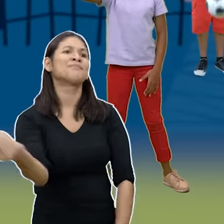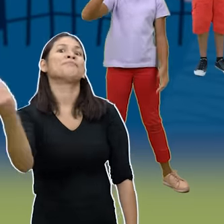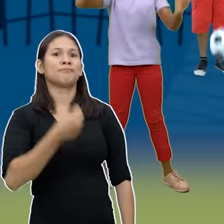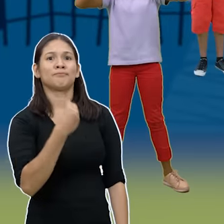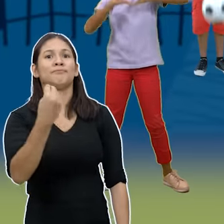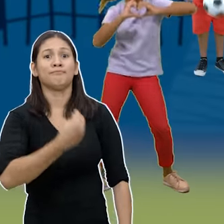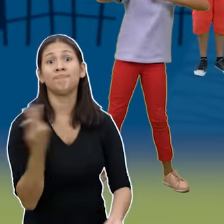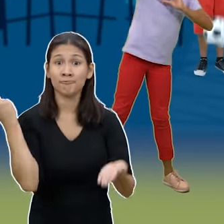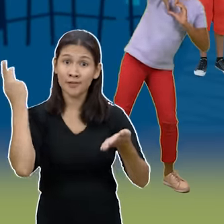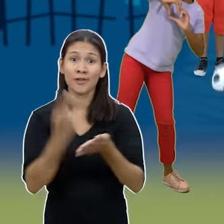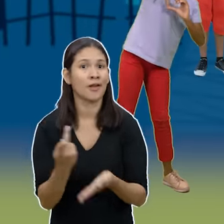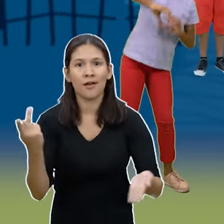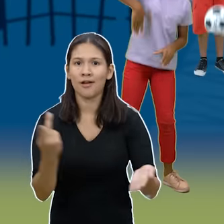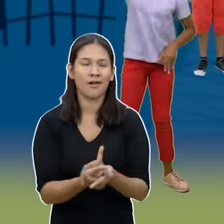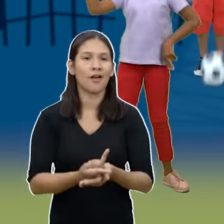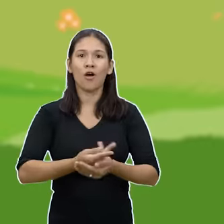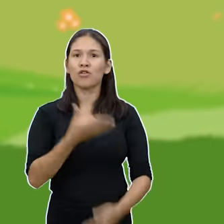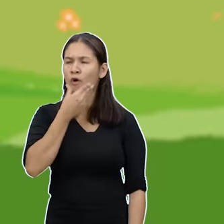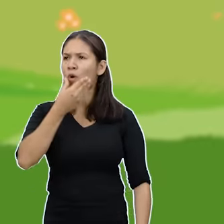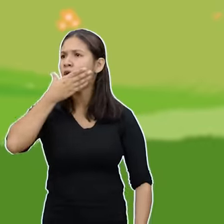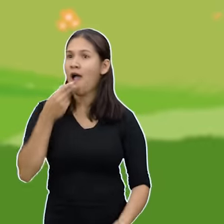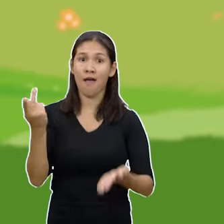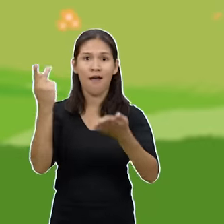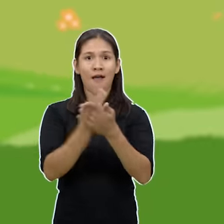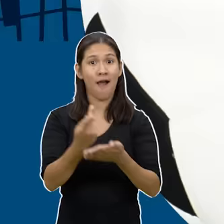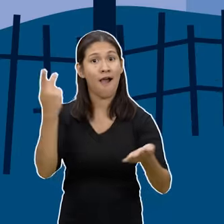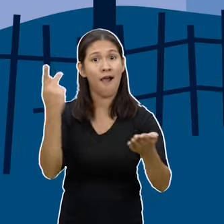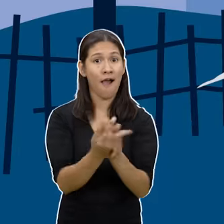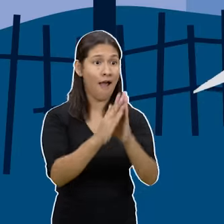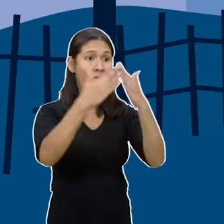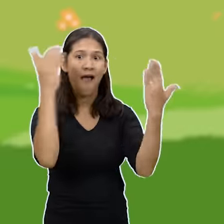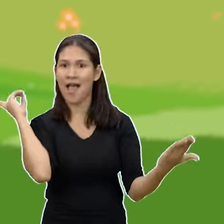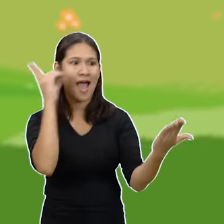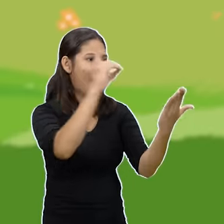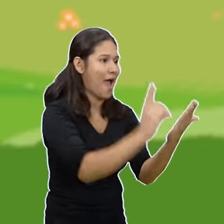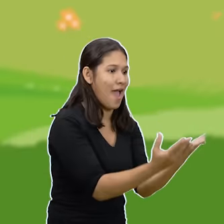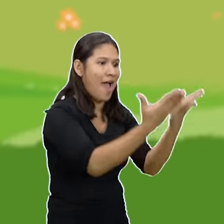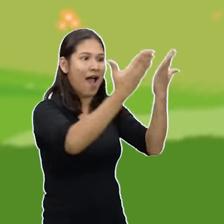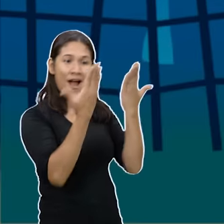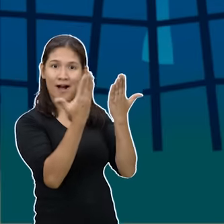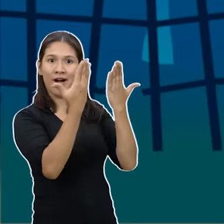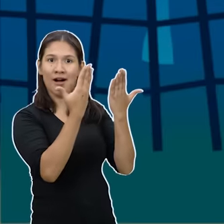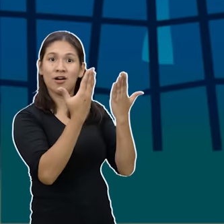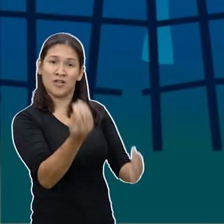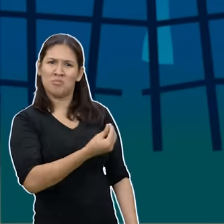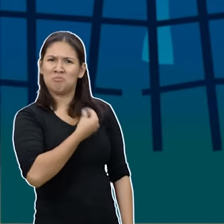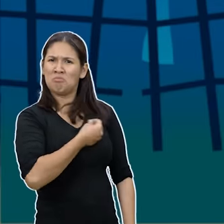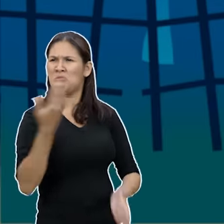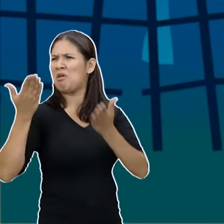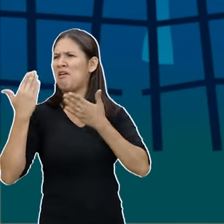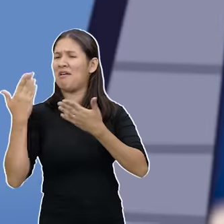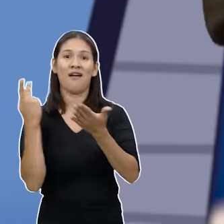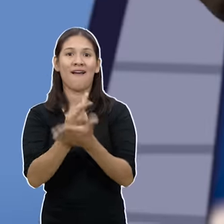Sua vida era torta Um dia um homenzinho torto A Bíblia encontrou E